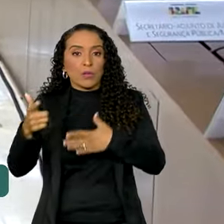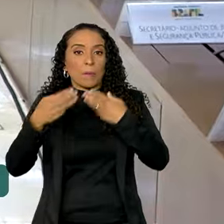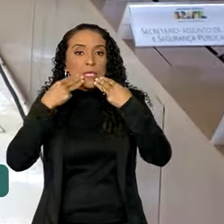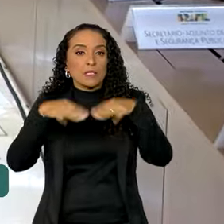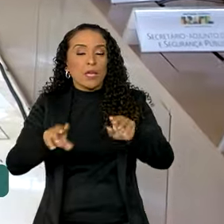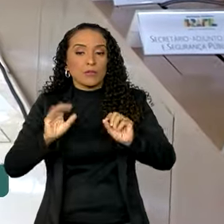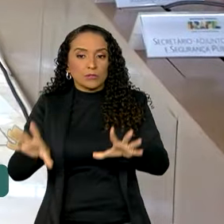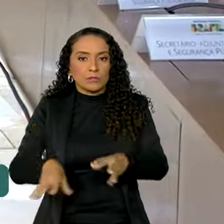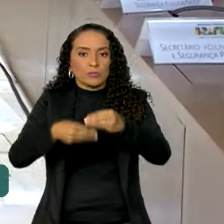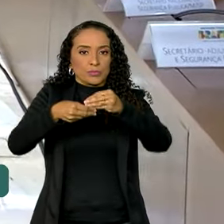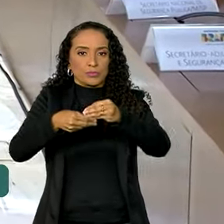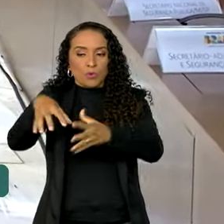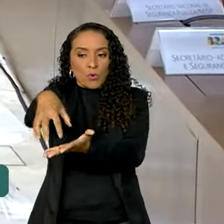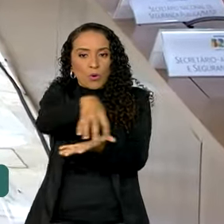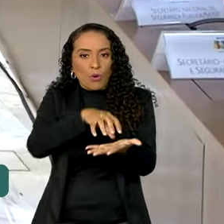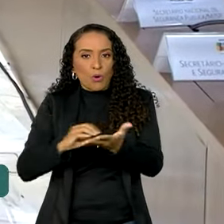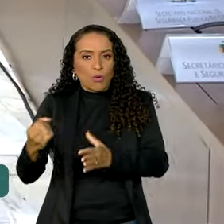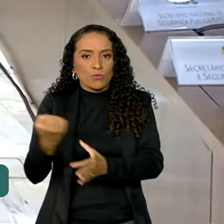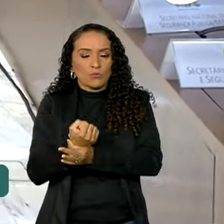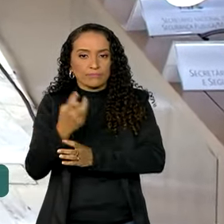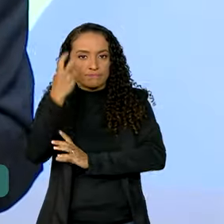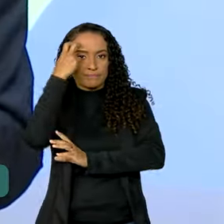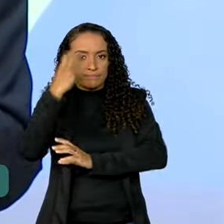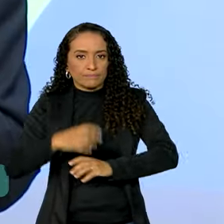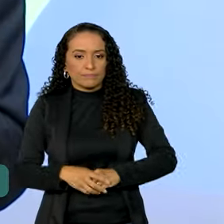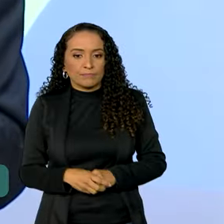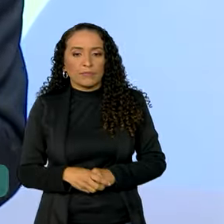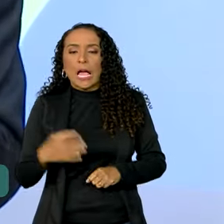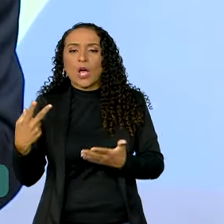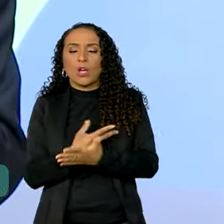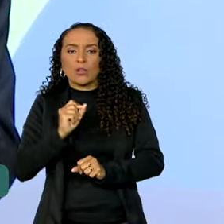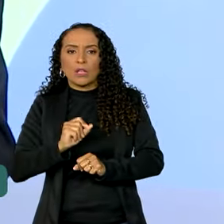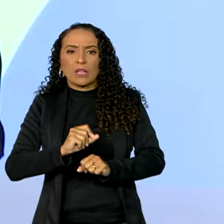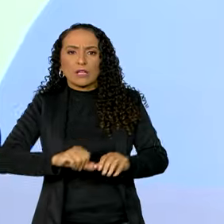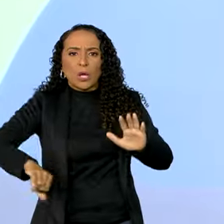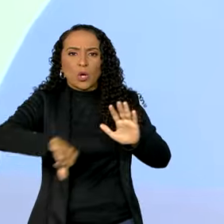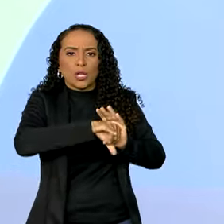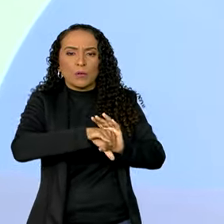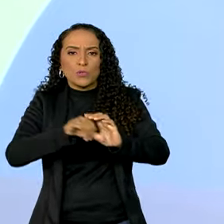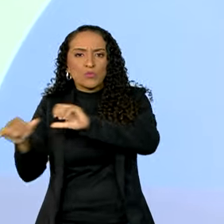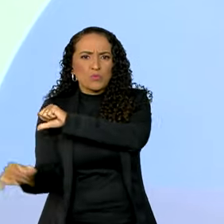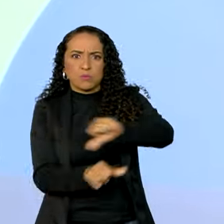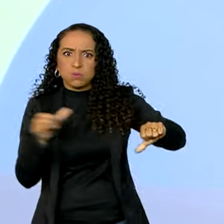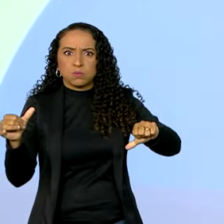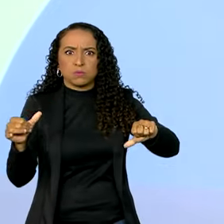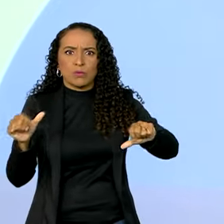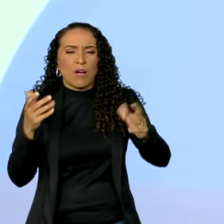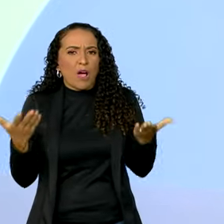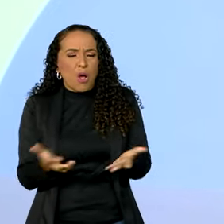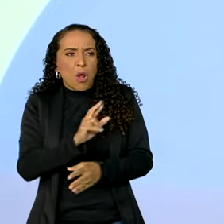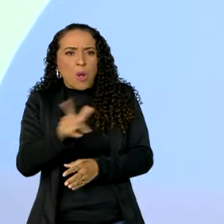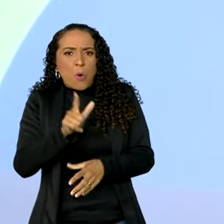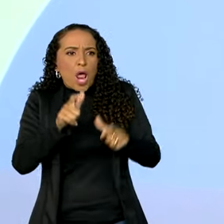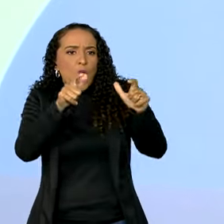integrar os órgãos de segurança e inteligência. Ocorre que a criminalidade mudou radicalmente. Ela não